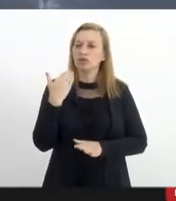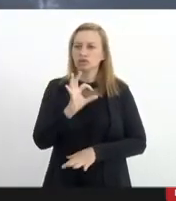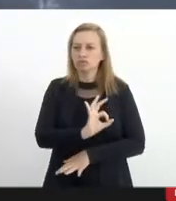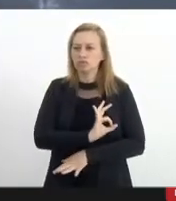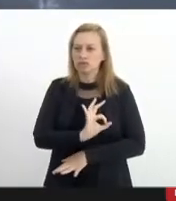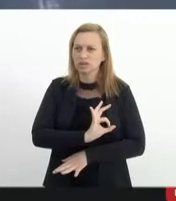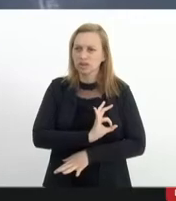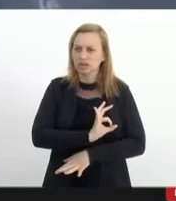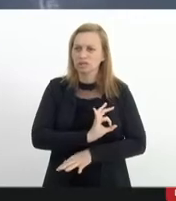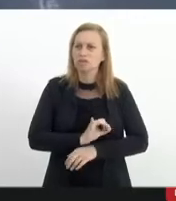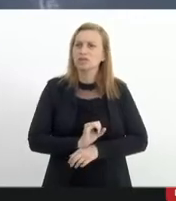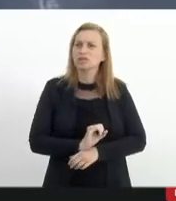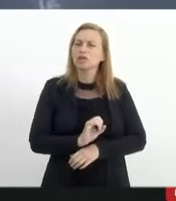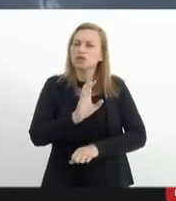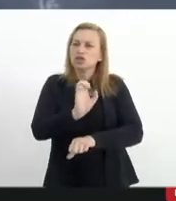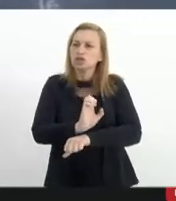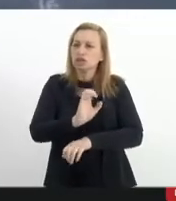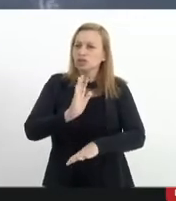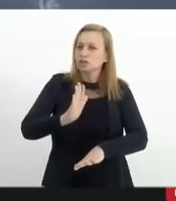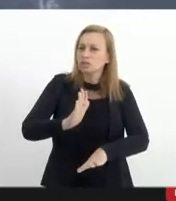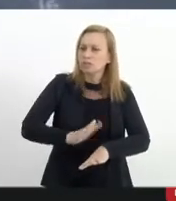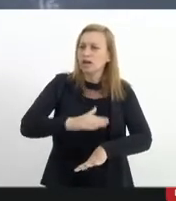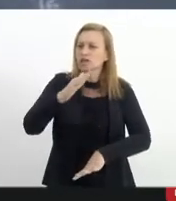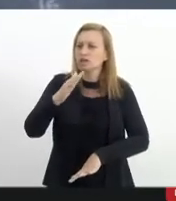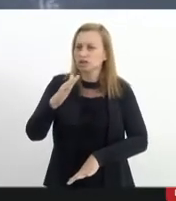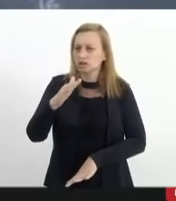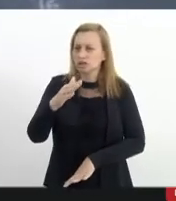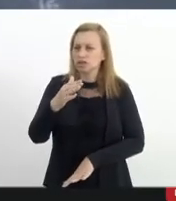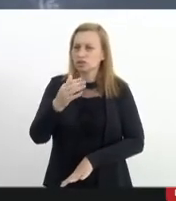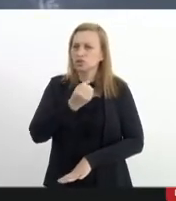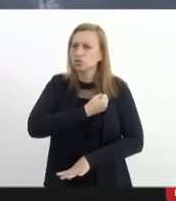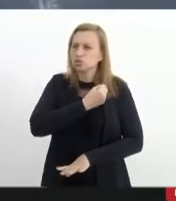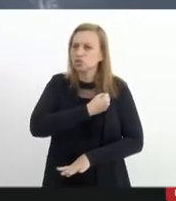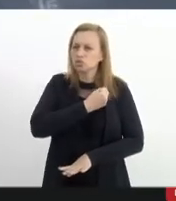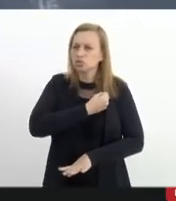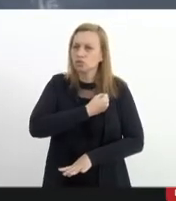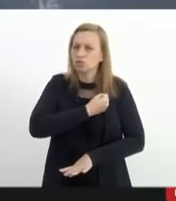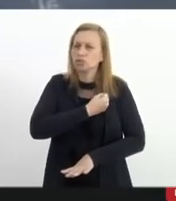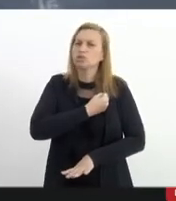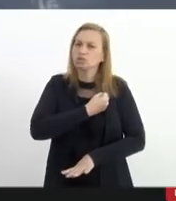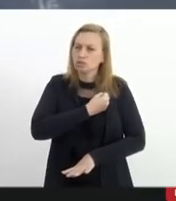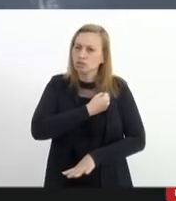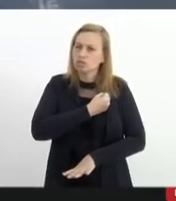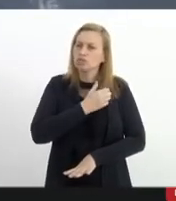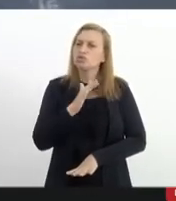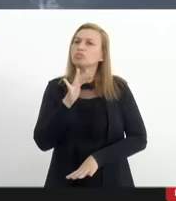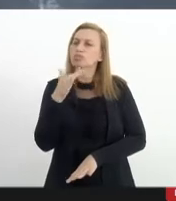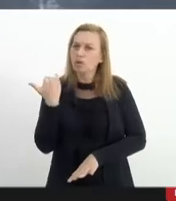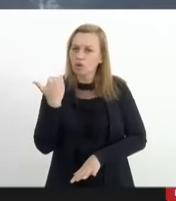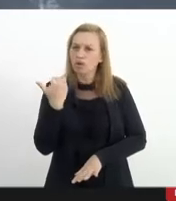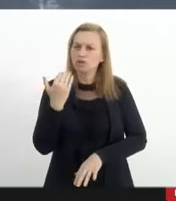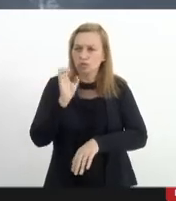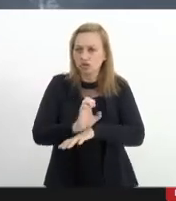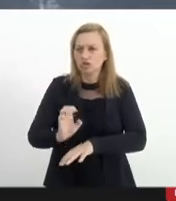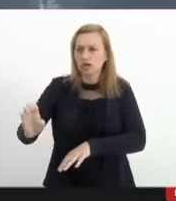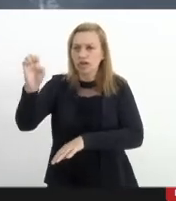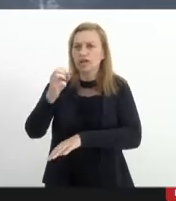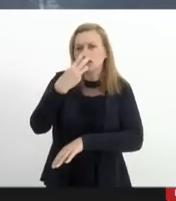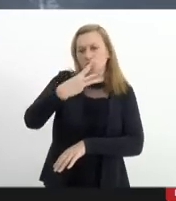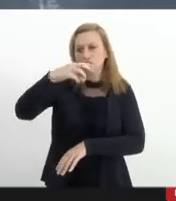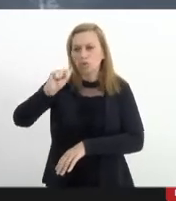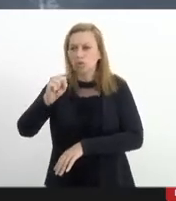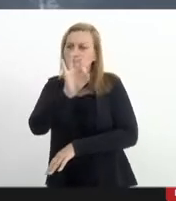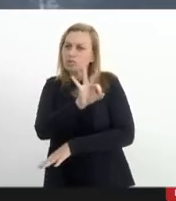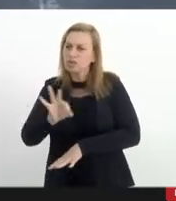dos estados com o índice mais alto e dentro do índice dos homicídios 38% são